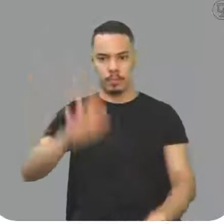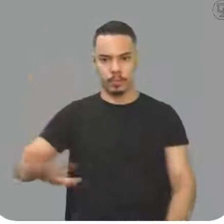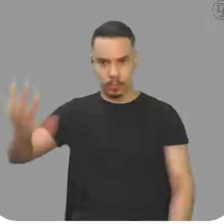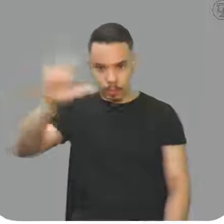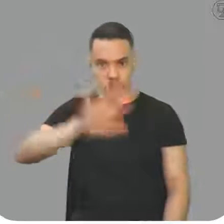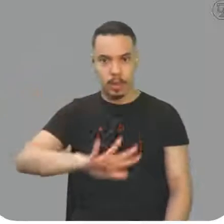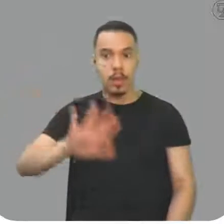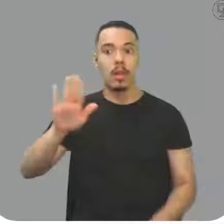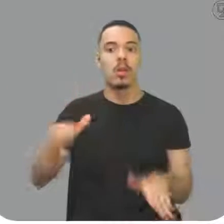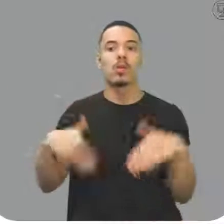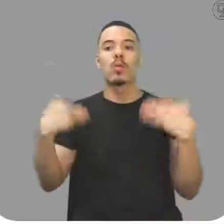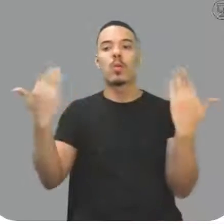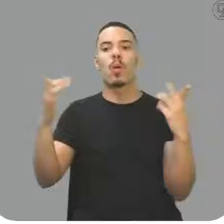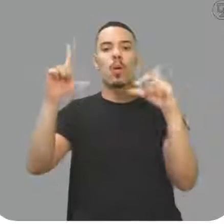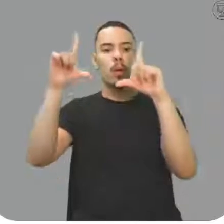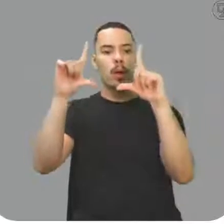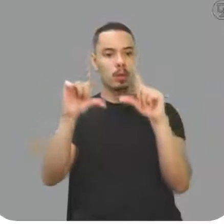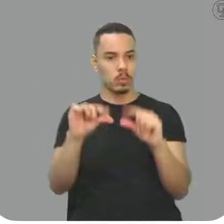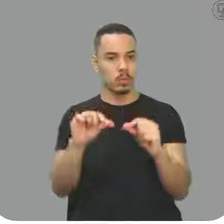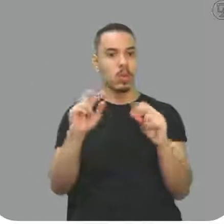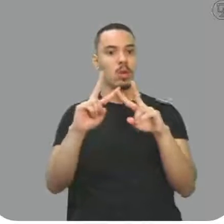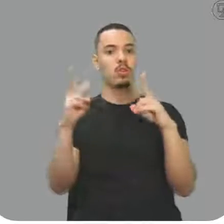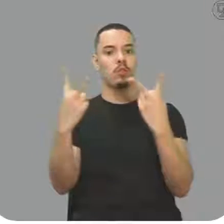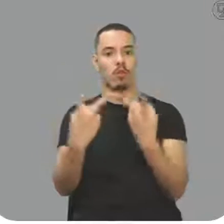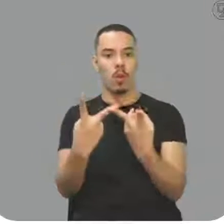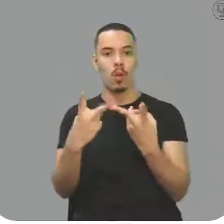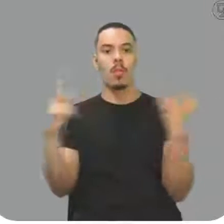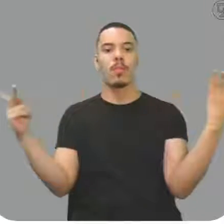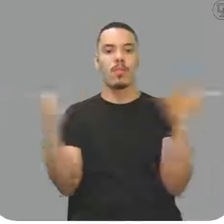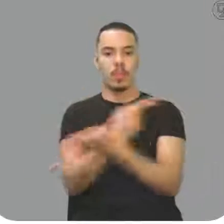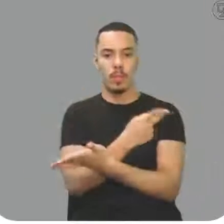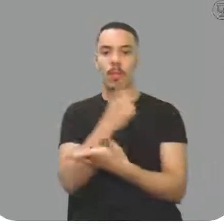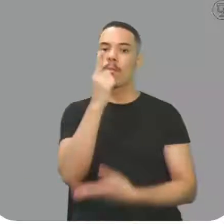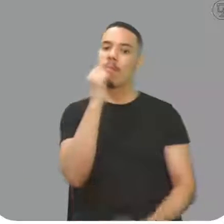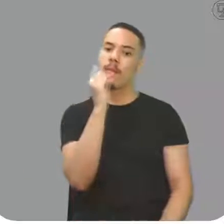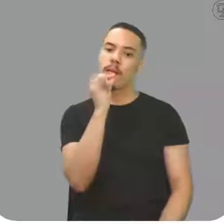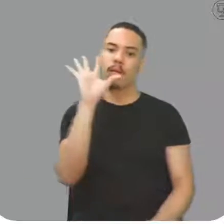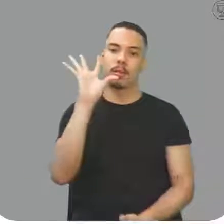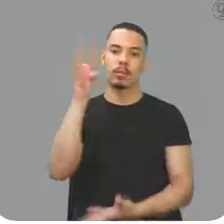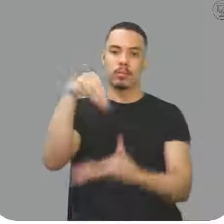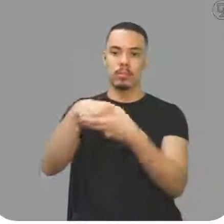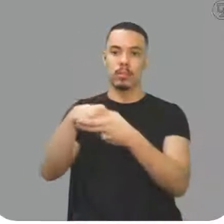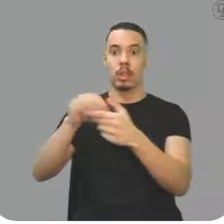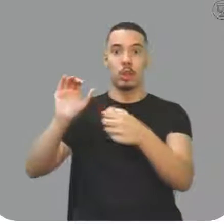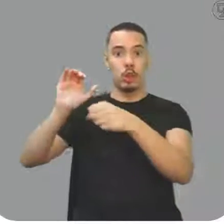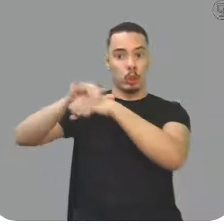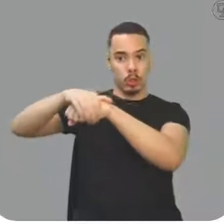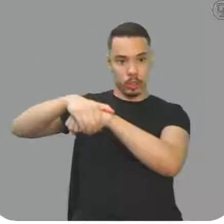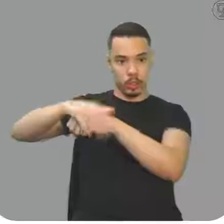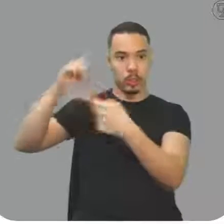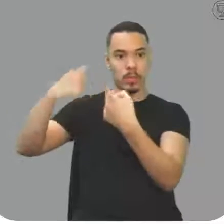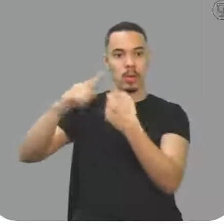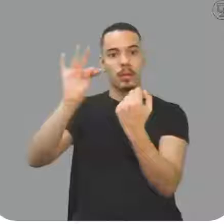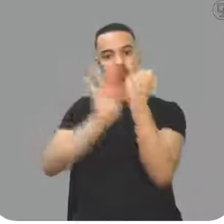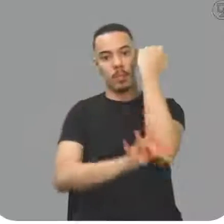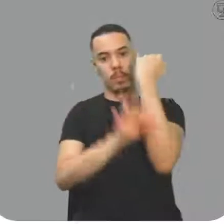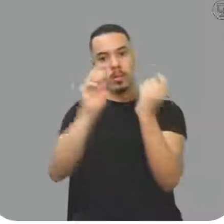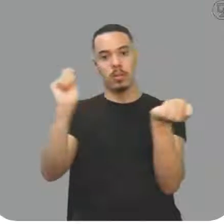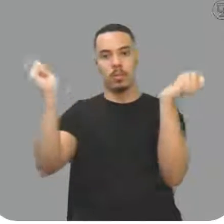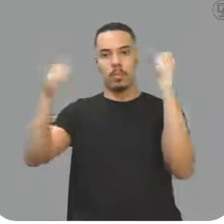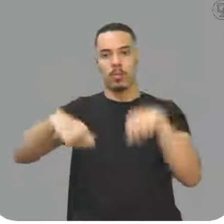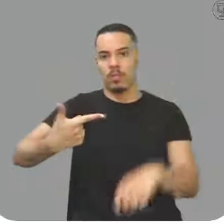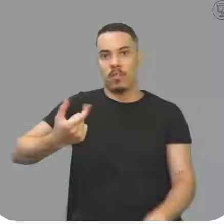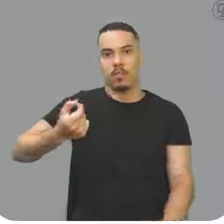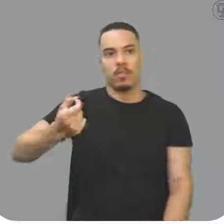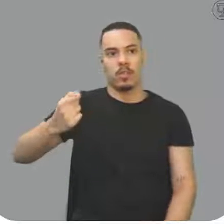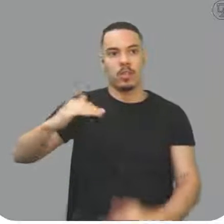Qual a redução do volume sofrida pelo líquido durante a noite, em que a temperatura pode baixar para